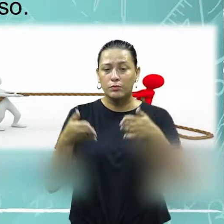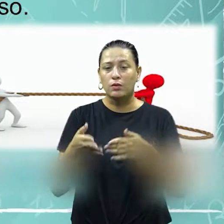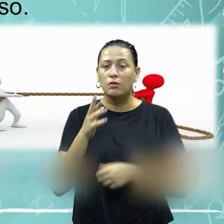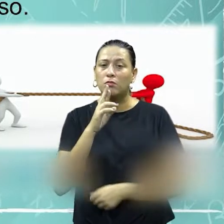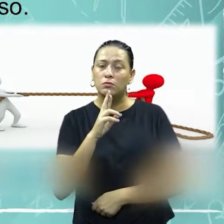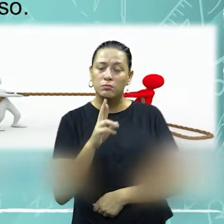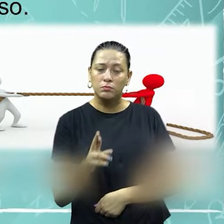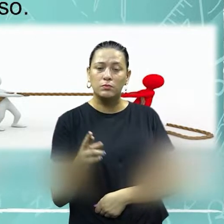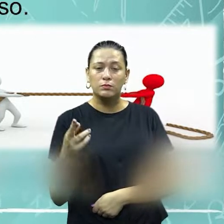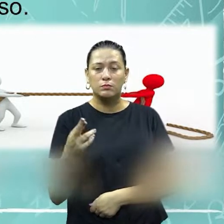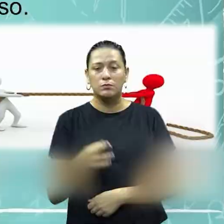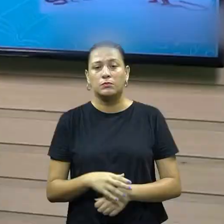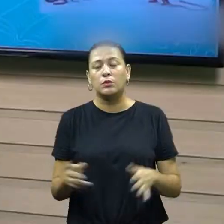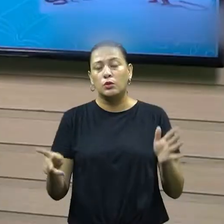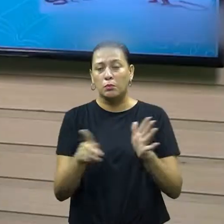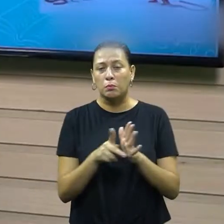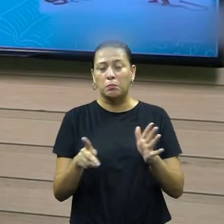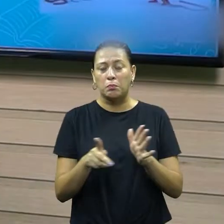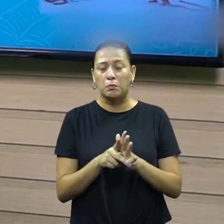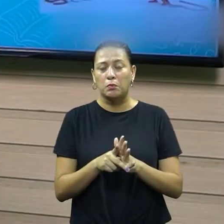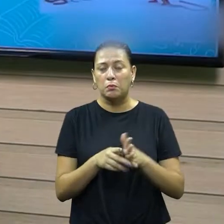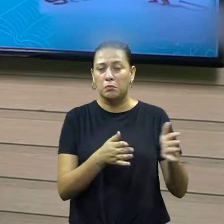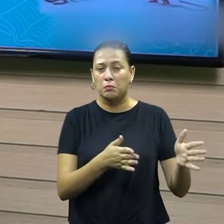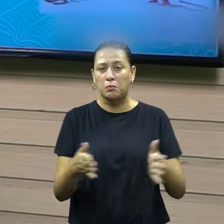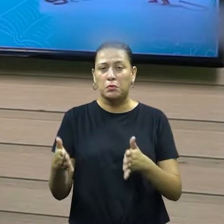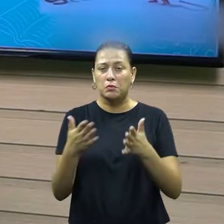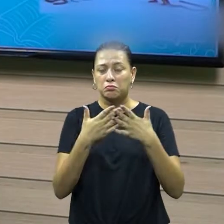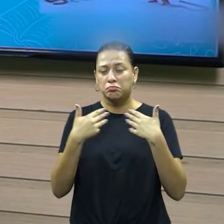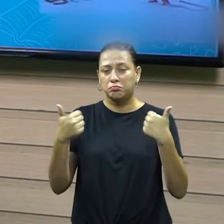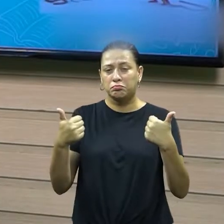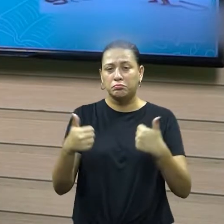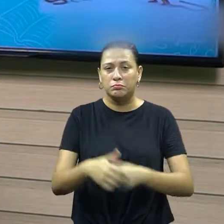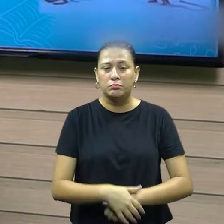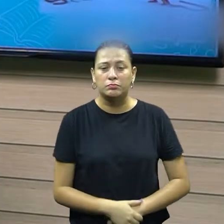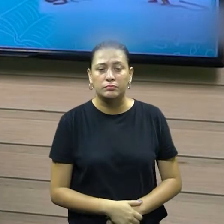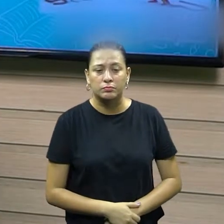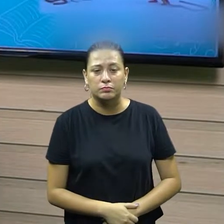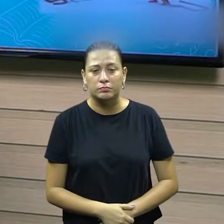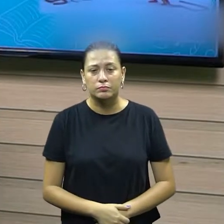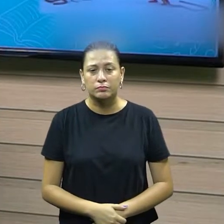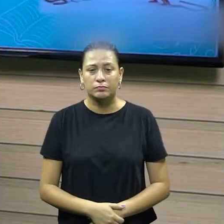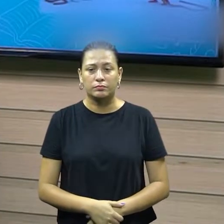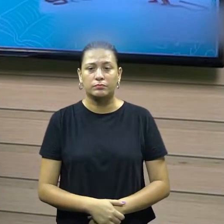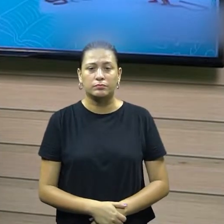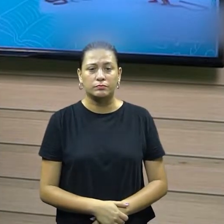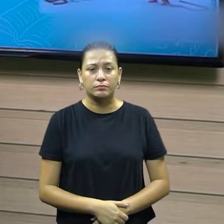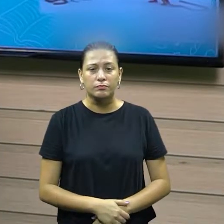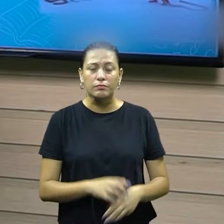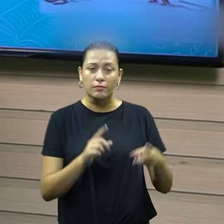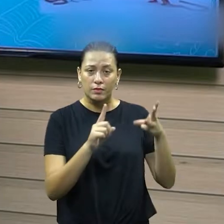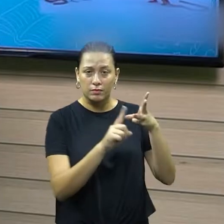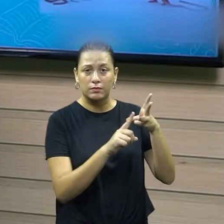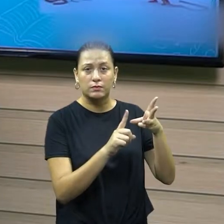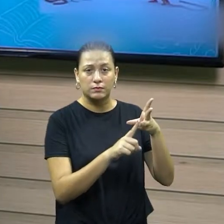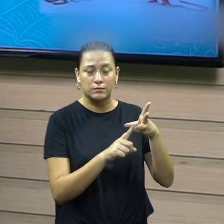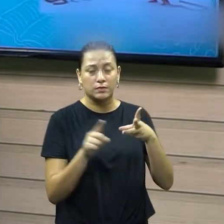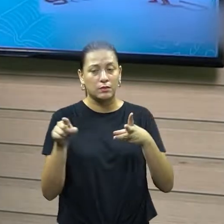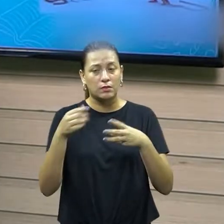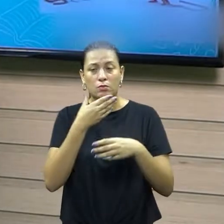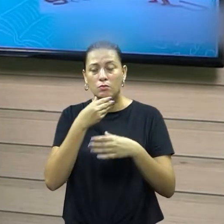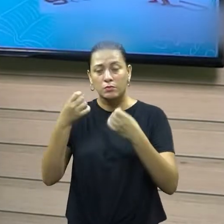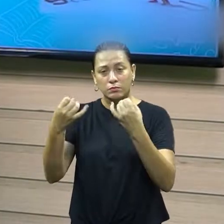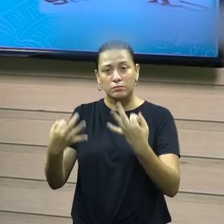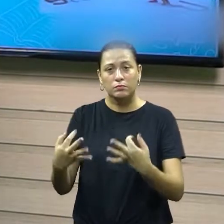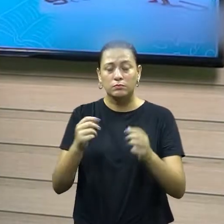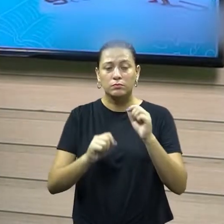resultado no processo. Então, o autor está dizendo aqui, que a terceira motivação é justamente